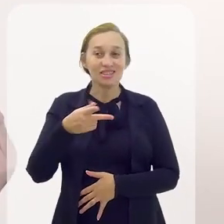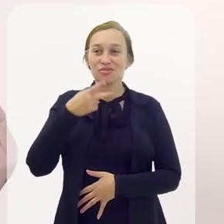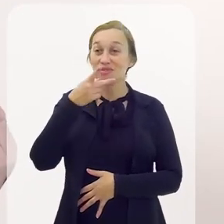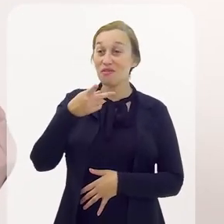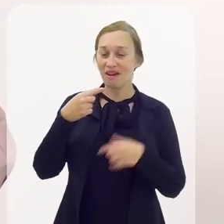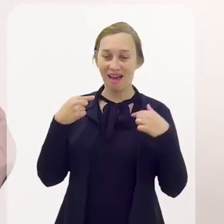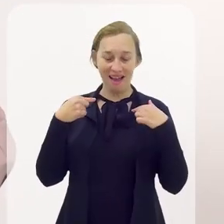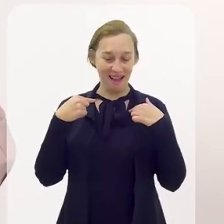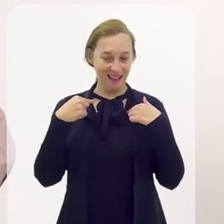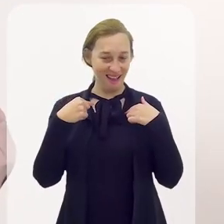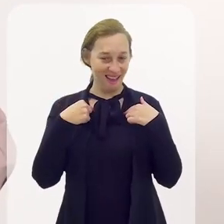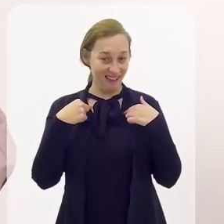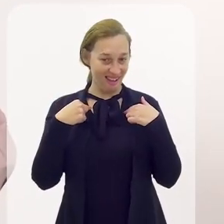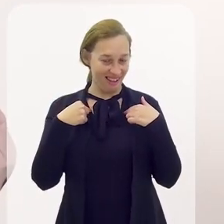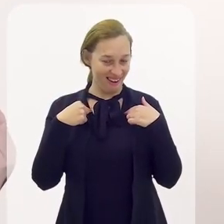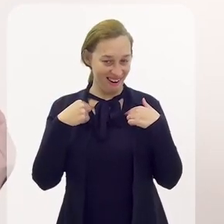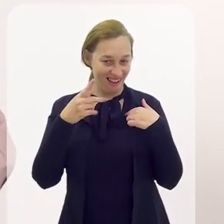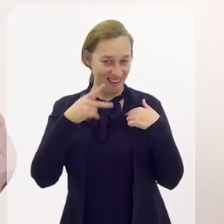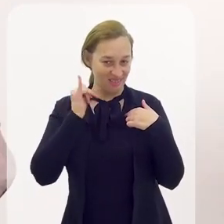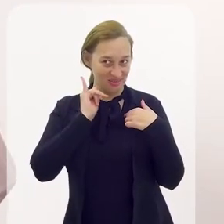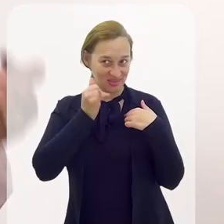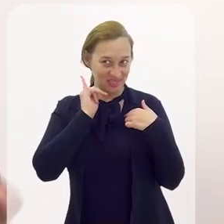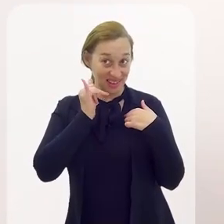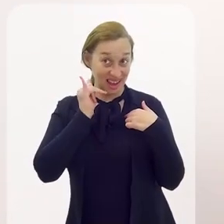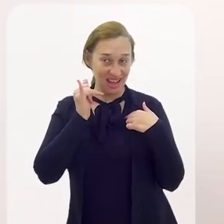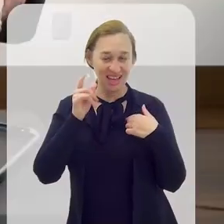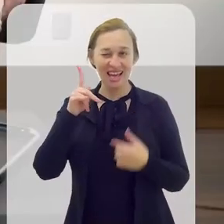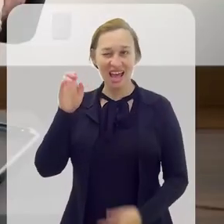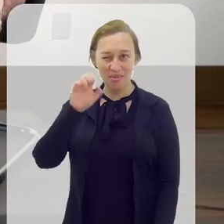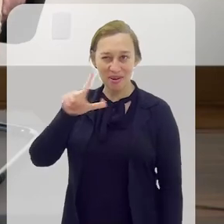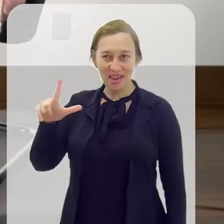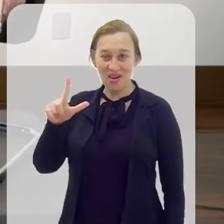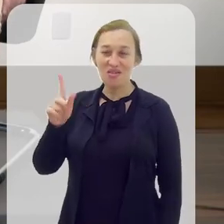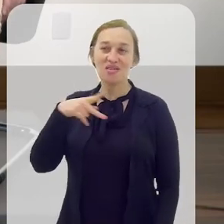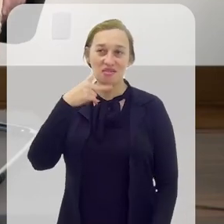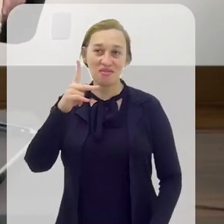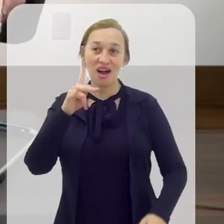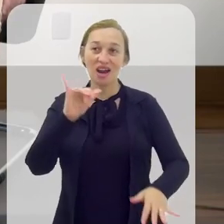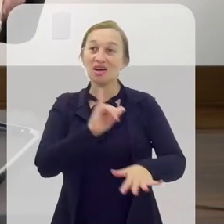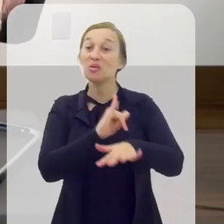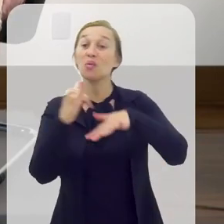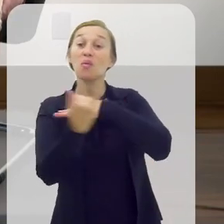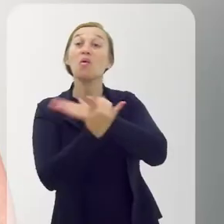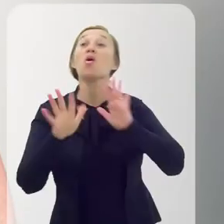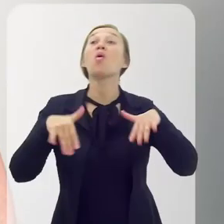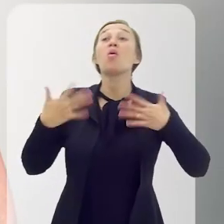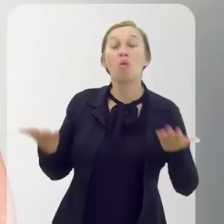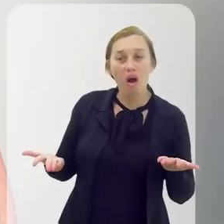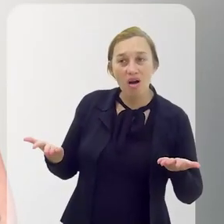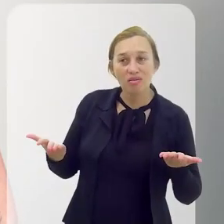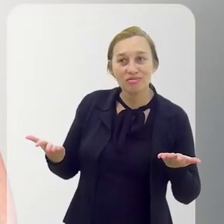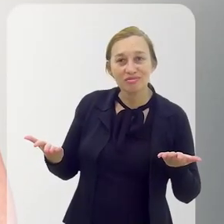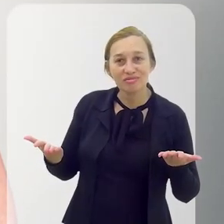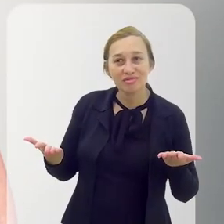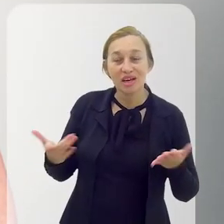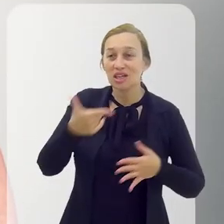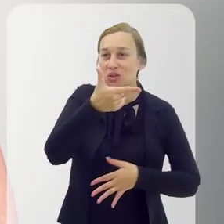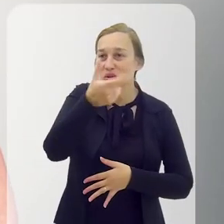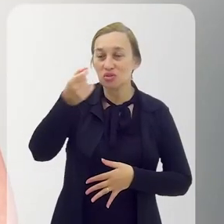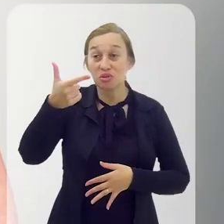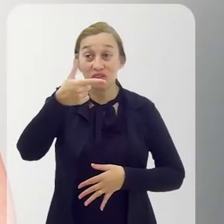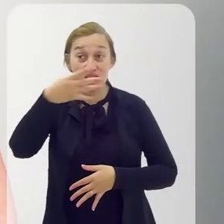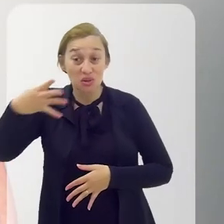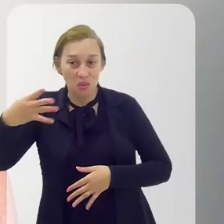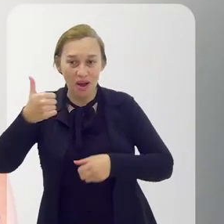Vamos falar sobre ela. Gabriel, qual é enredo para 2024? Para 2024,